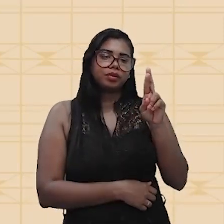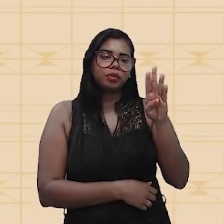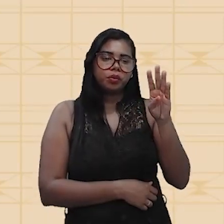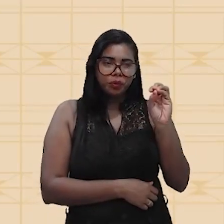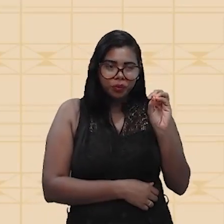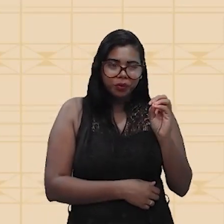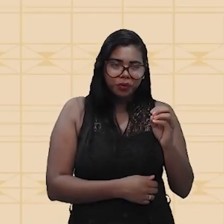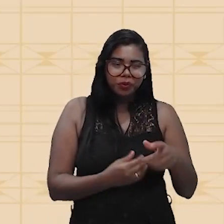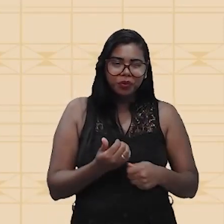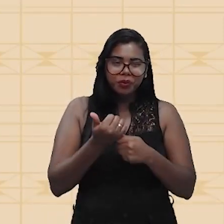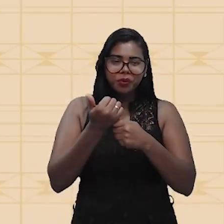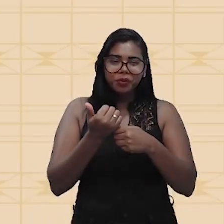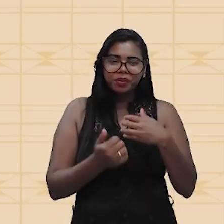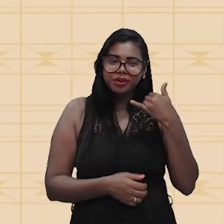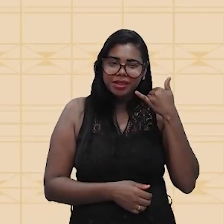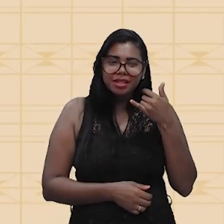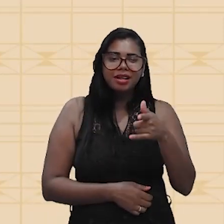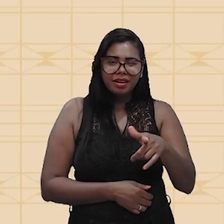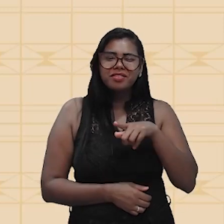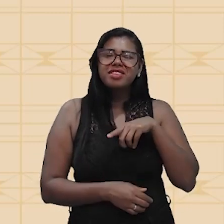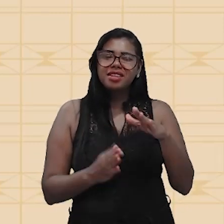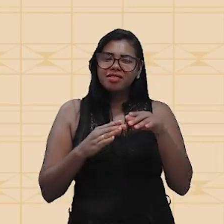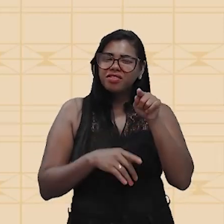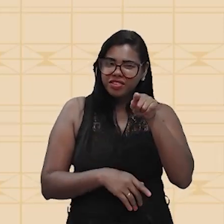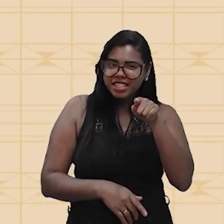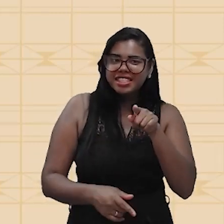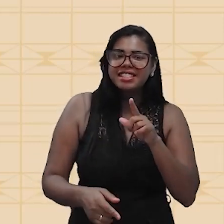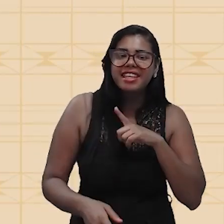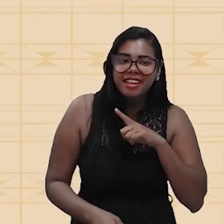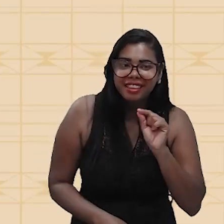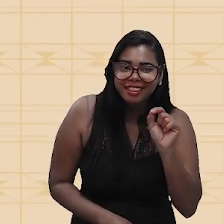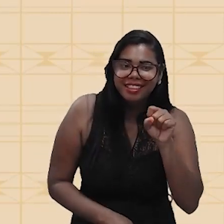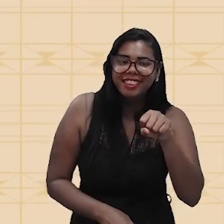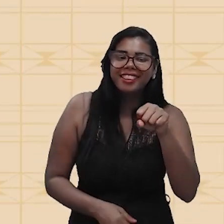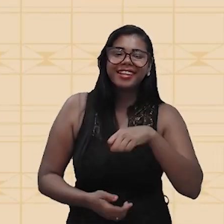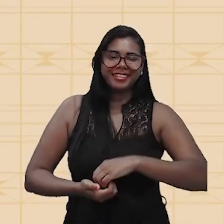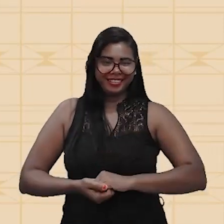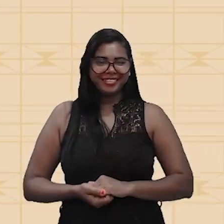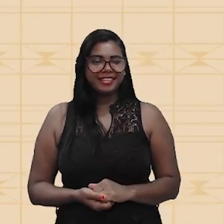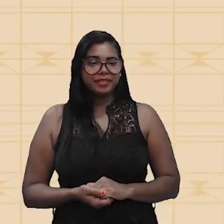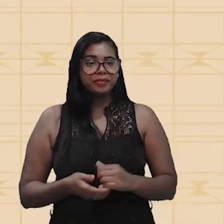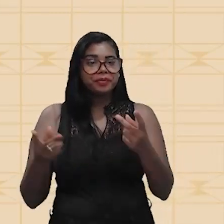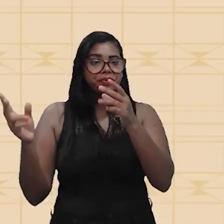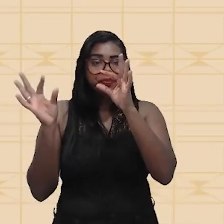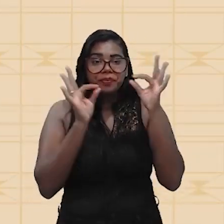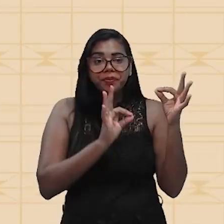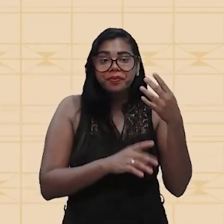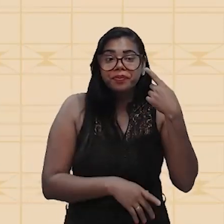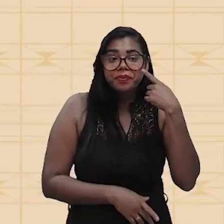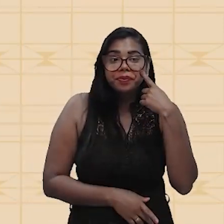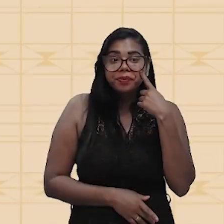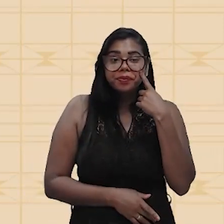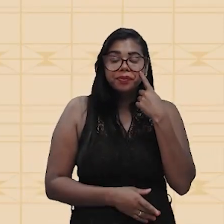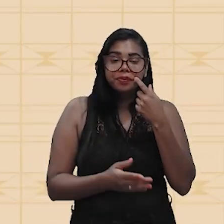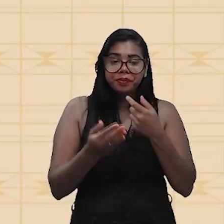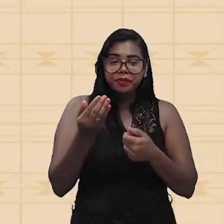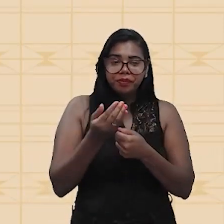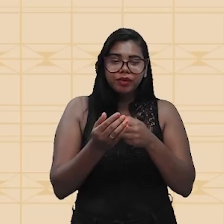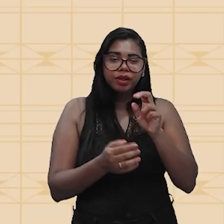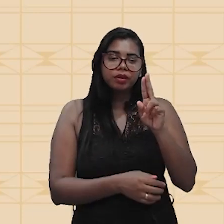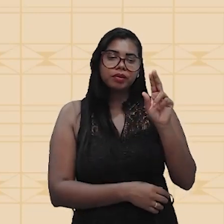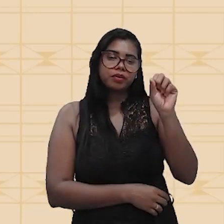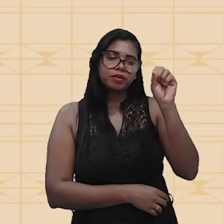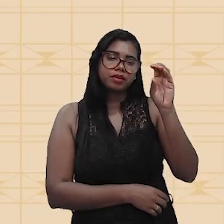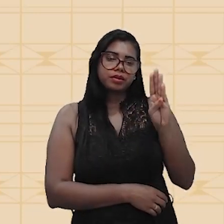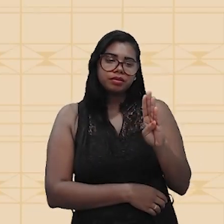tem na sua casa, não é que é trefe? Esse carregador turbo, se você prestar atenção na entrada USB dele, você vai